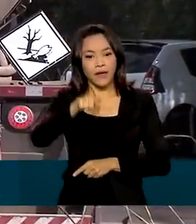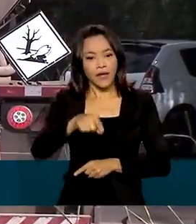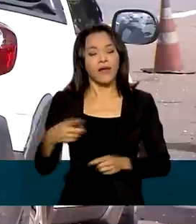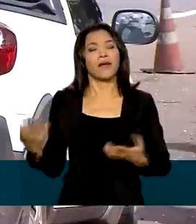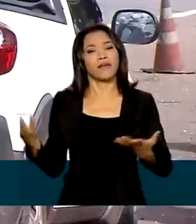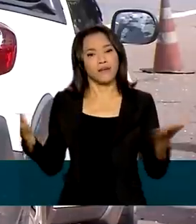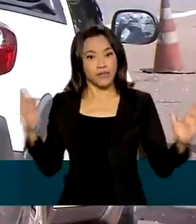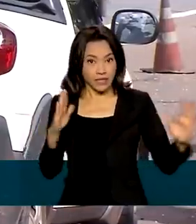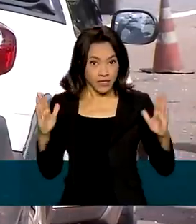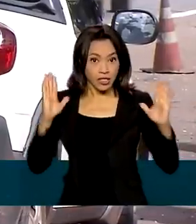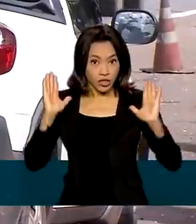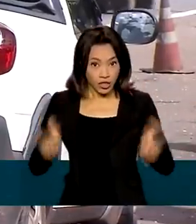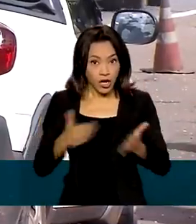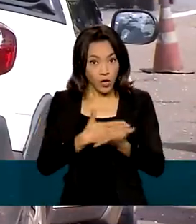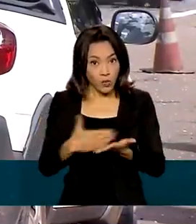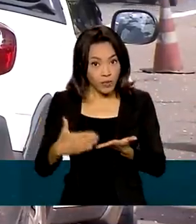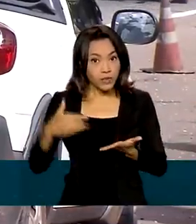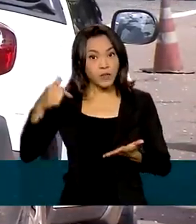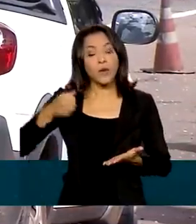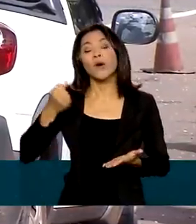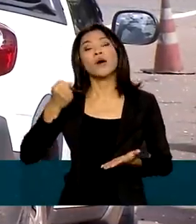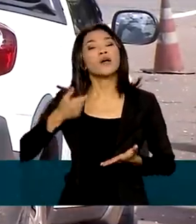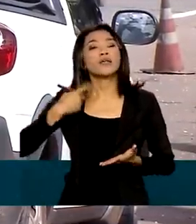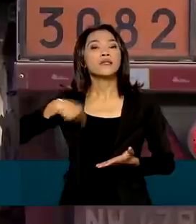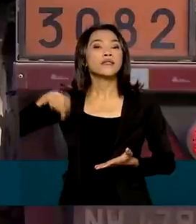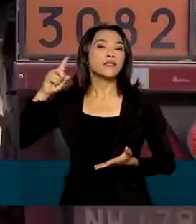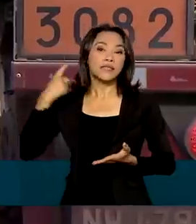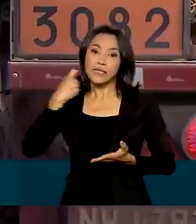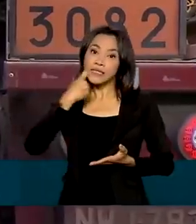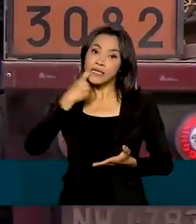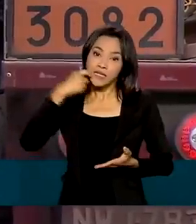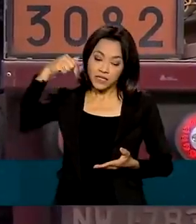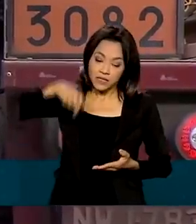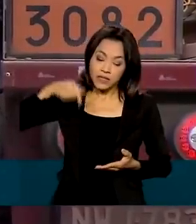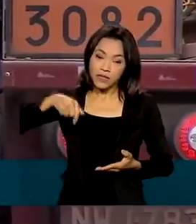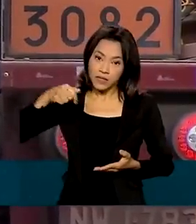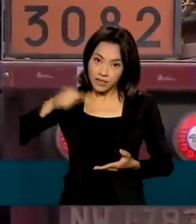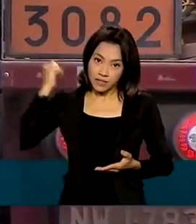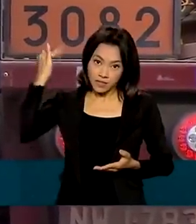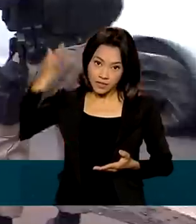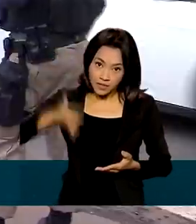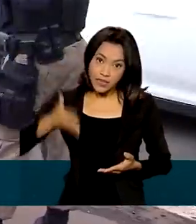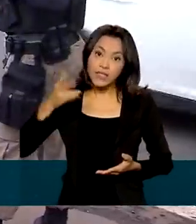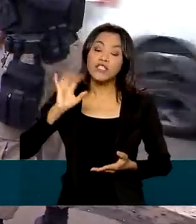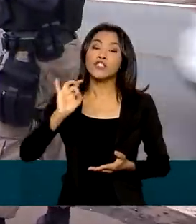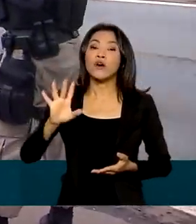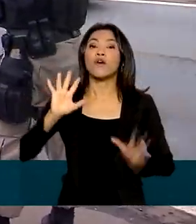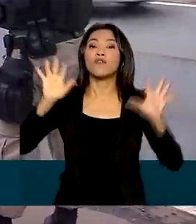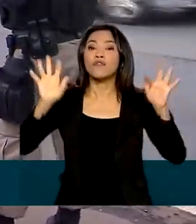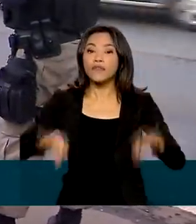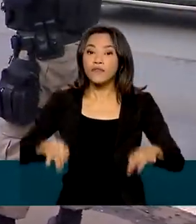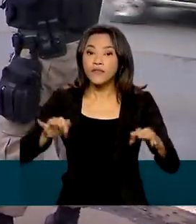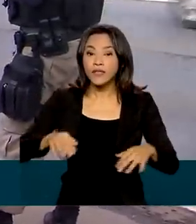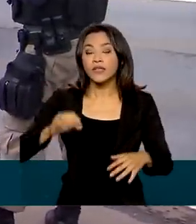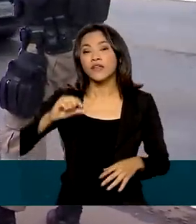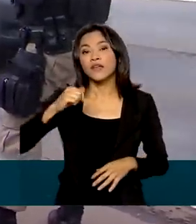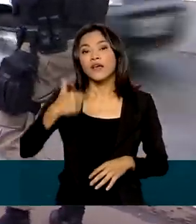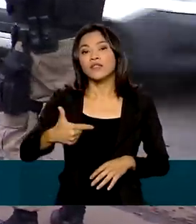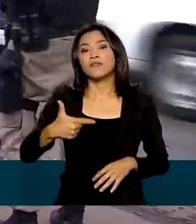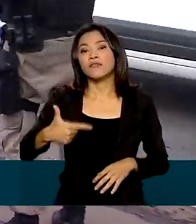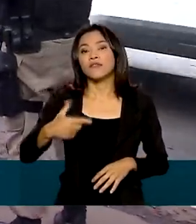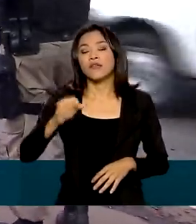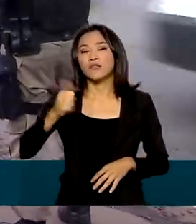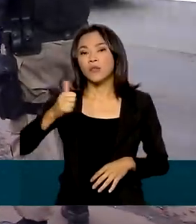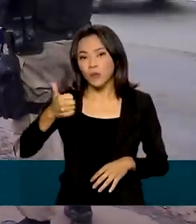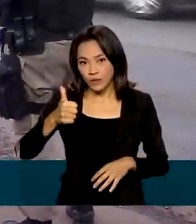que começou à meia-noite desta sexta-feira e só termina às 23 horas e 59 minutos do